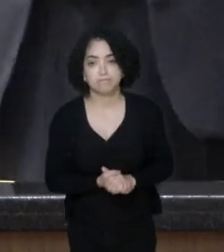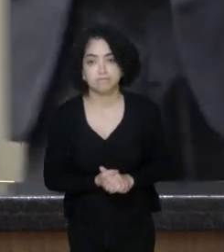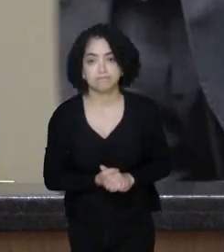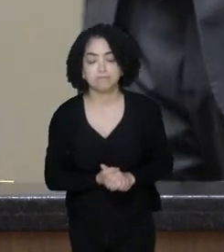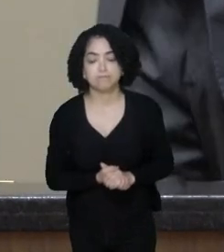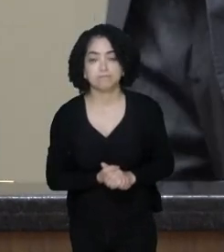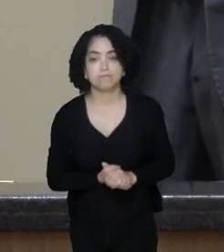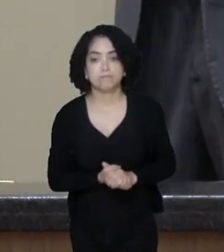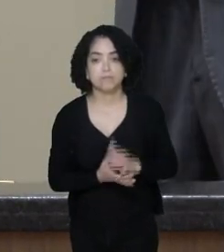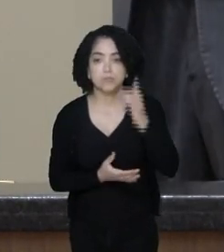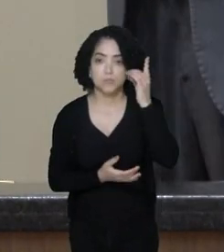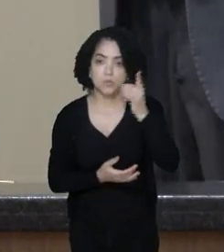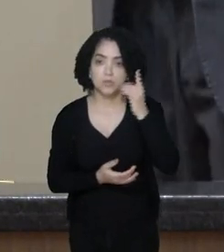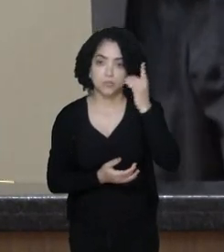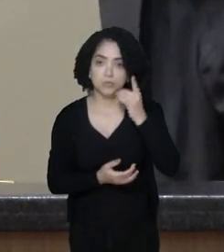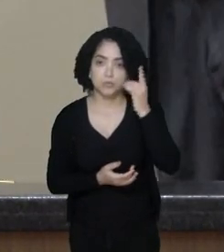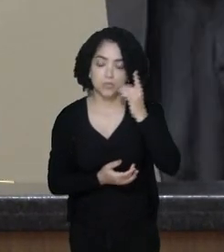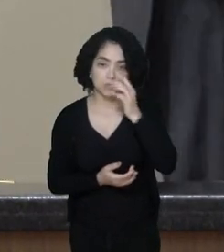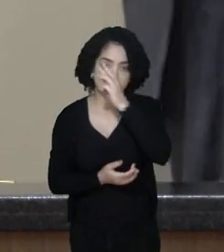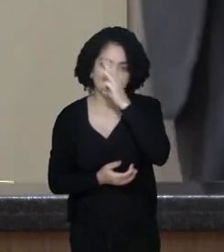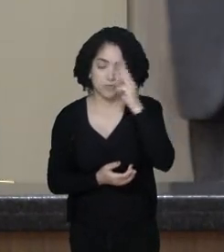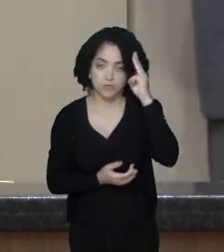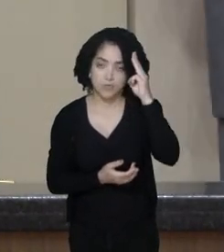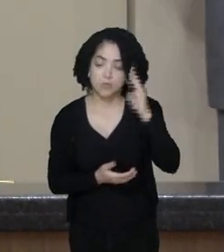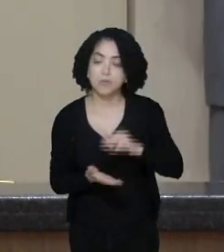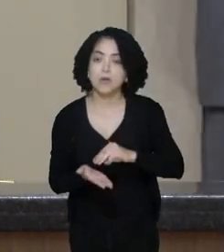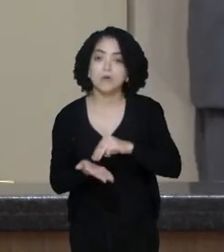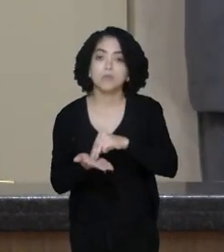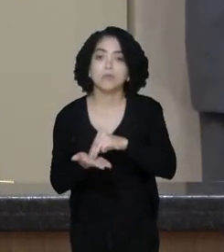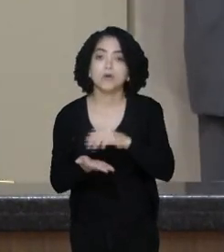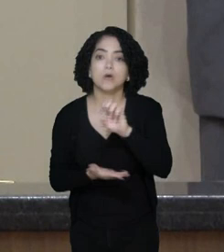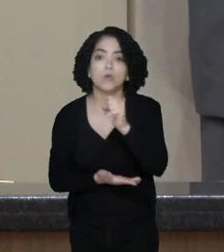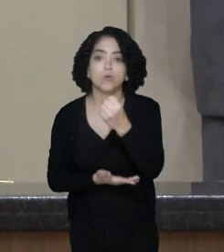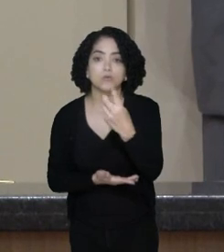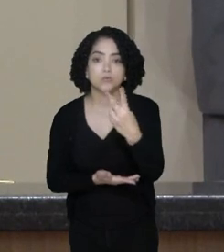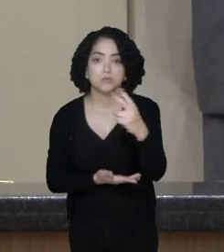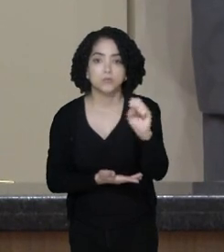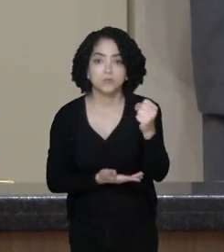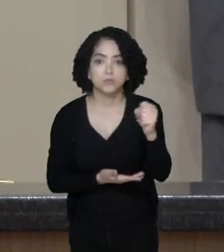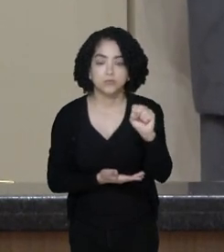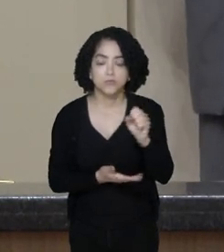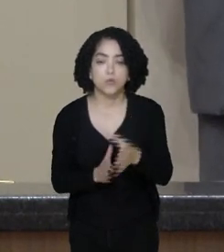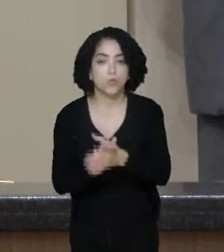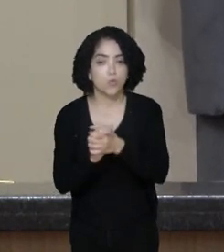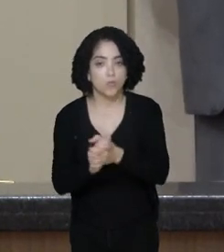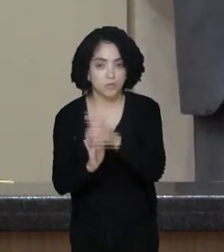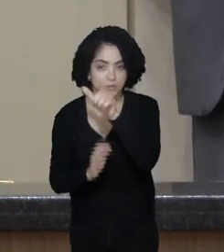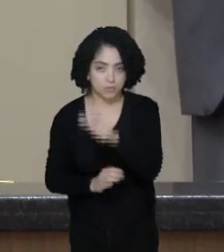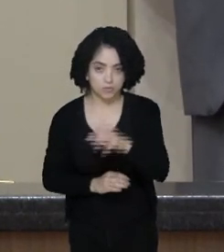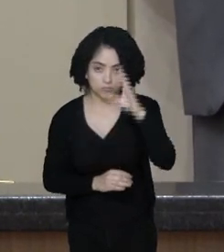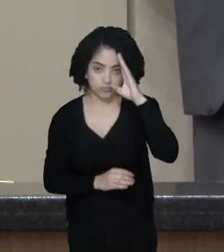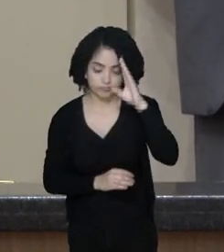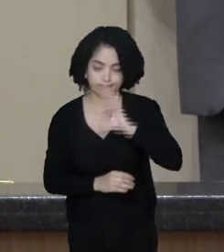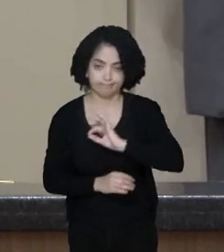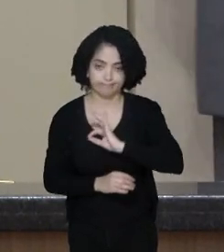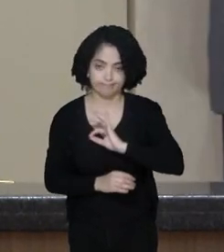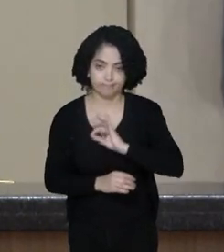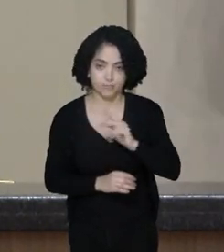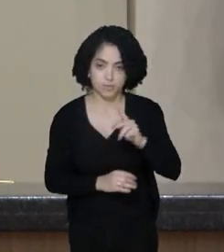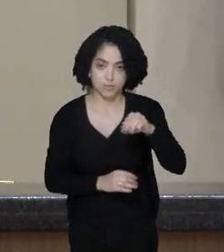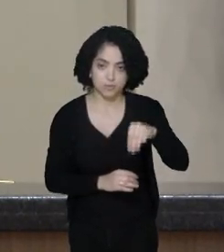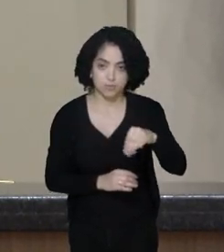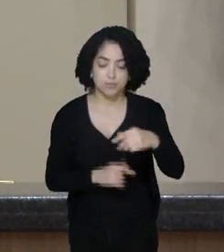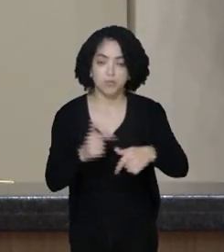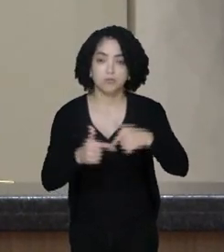Deputado Volney Weber, a moção 828, que cumprimenta o comandante-geral da Polícia Militar pelos